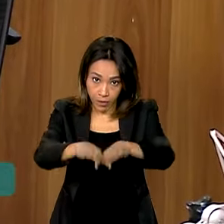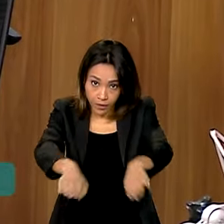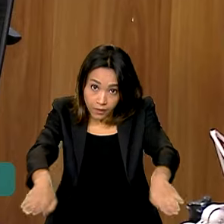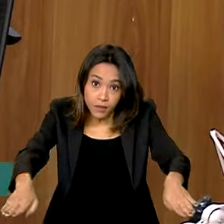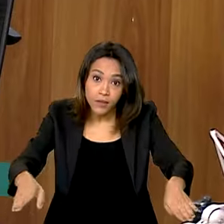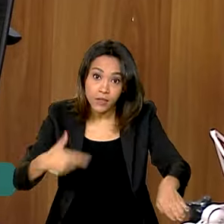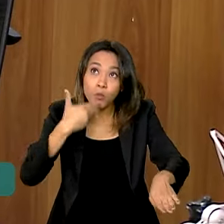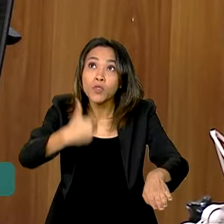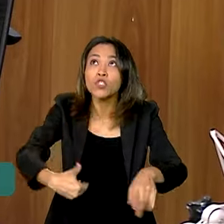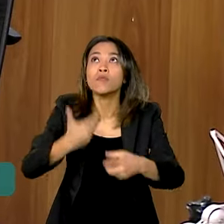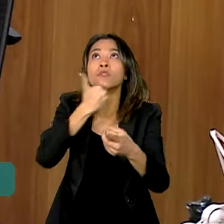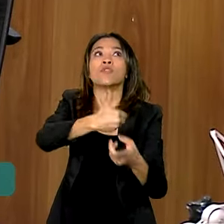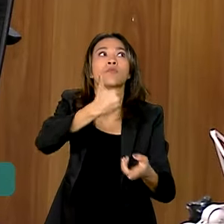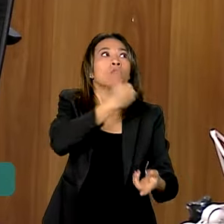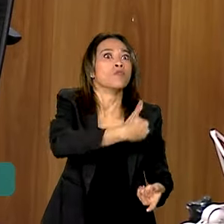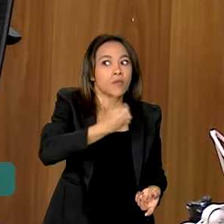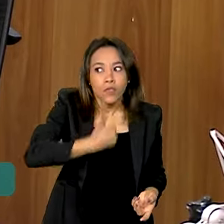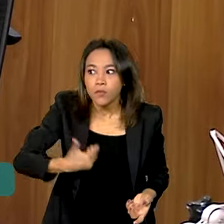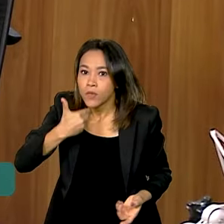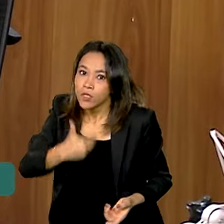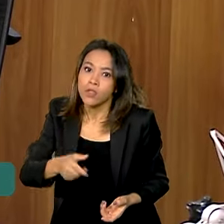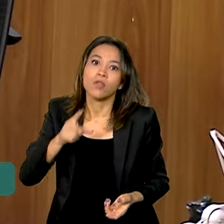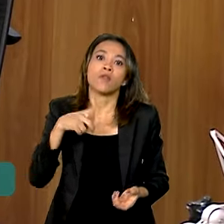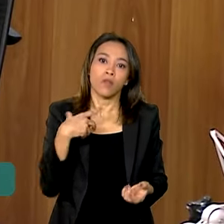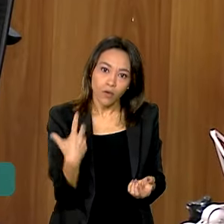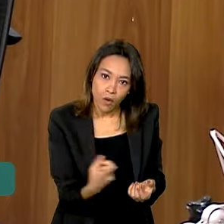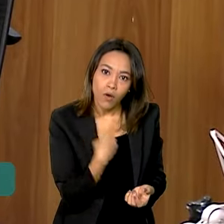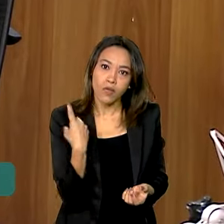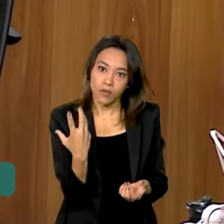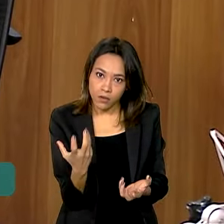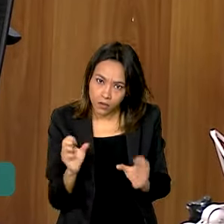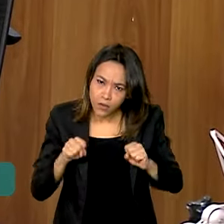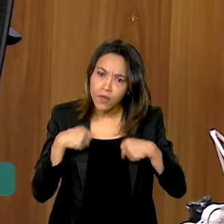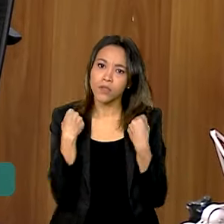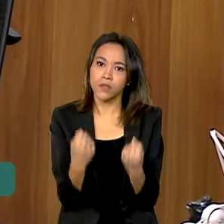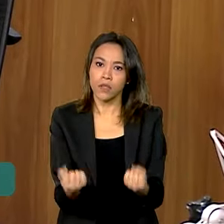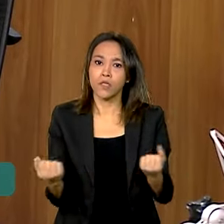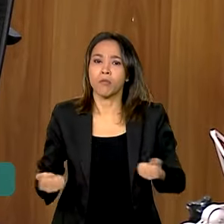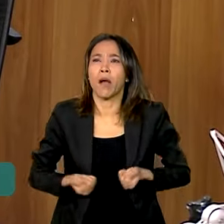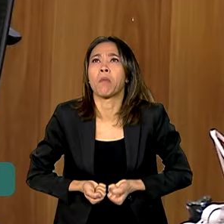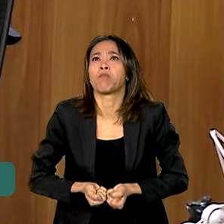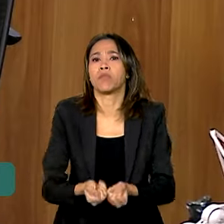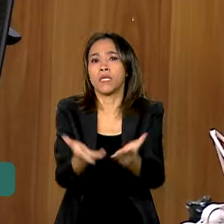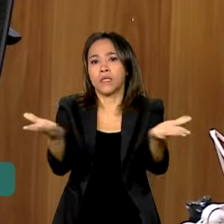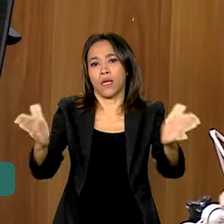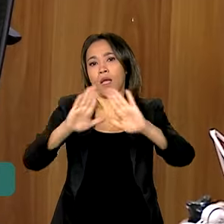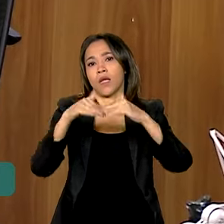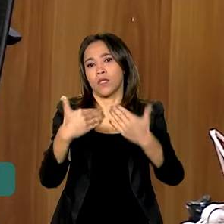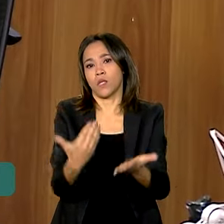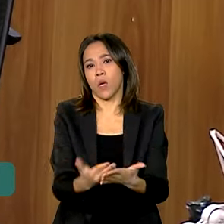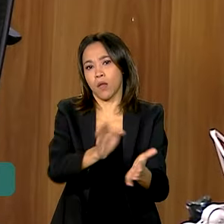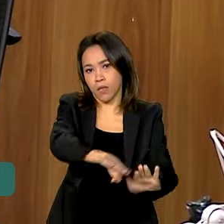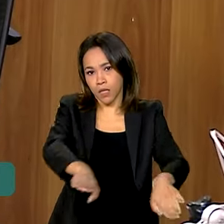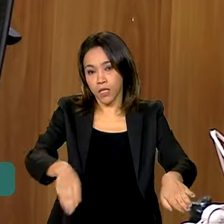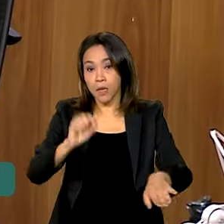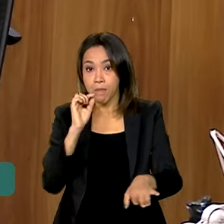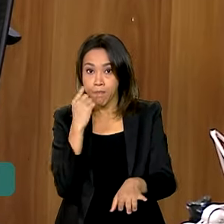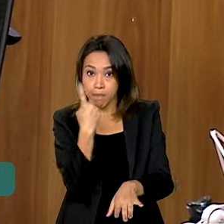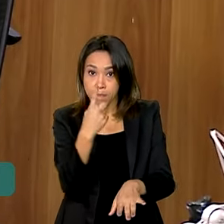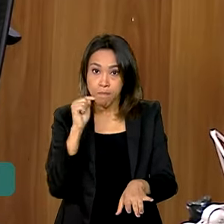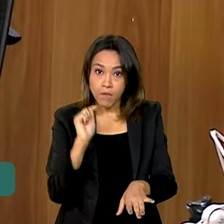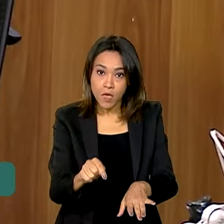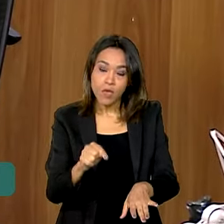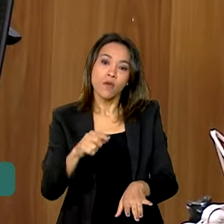dado esforços para universalizar a creche no nosso país e aí nós teremos 1.178